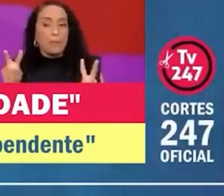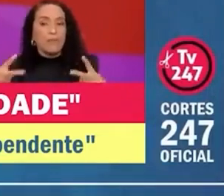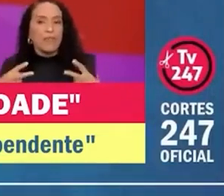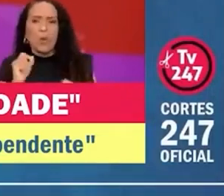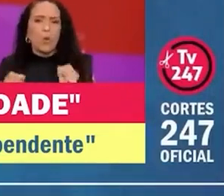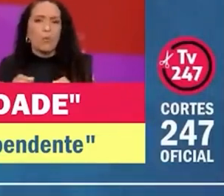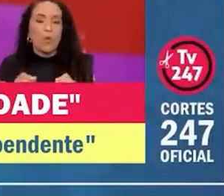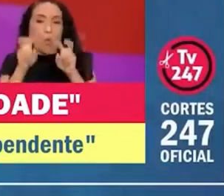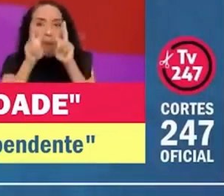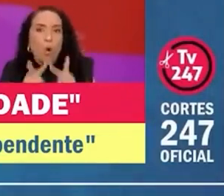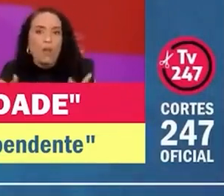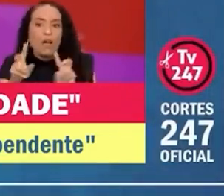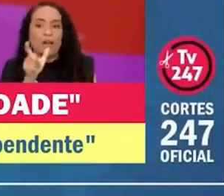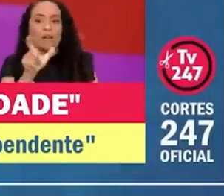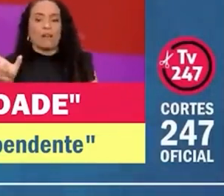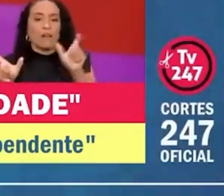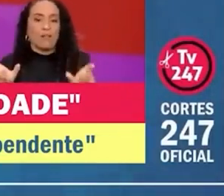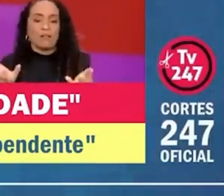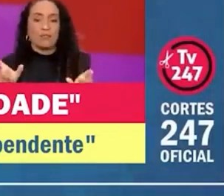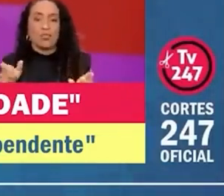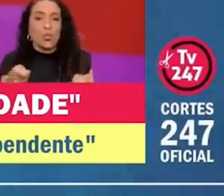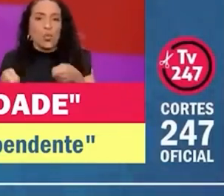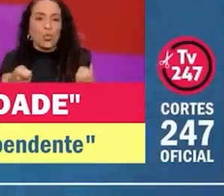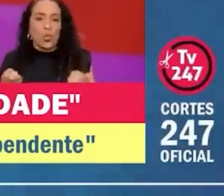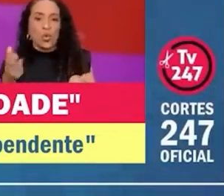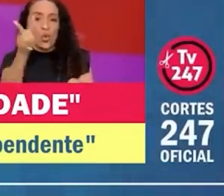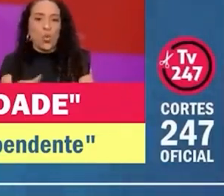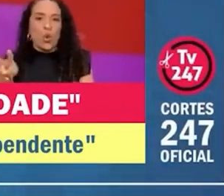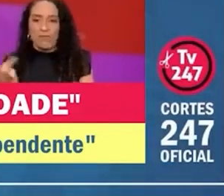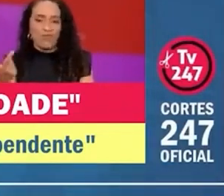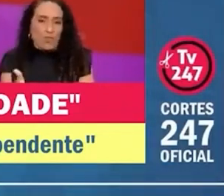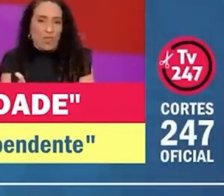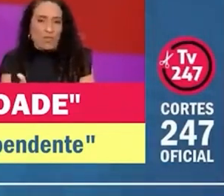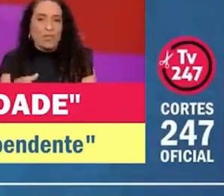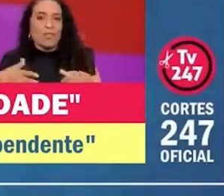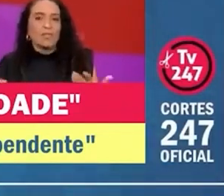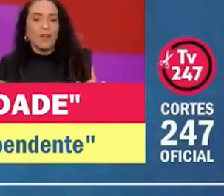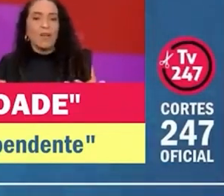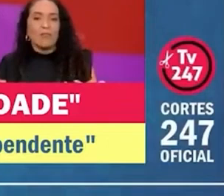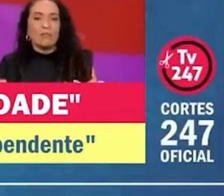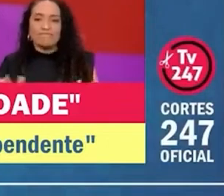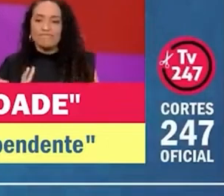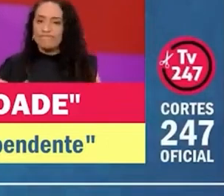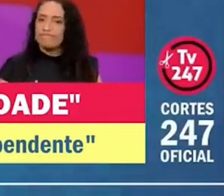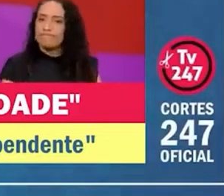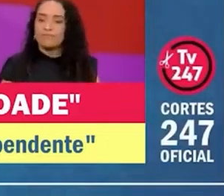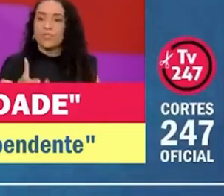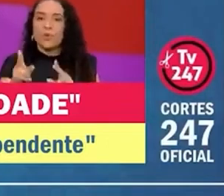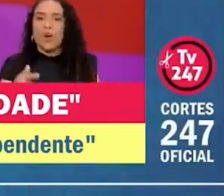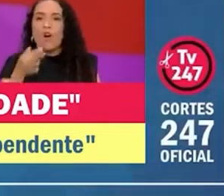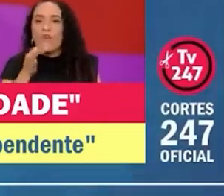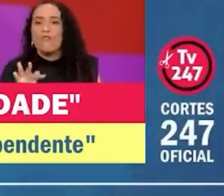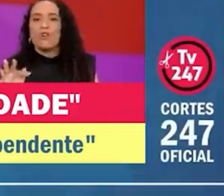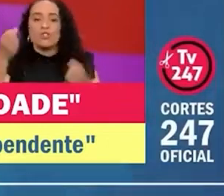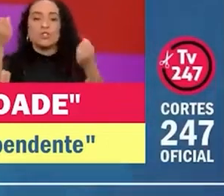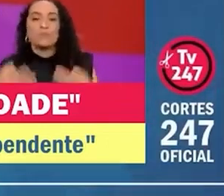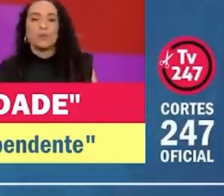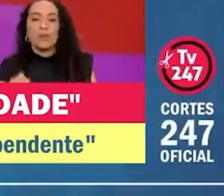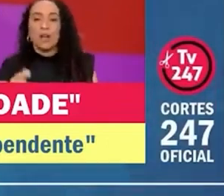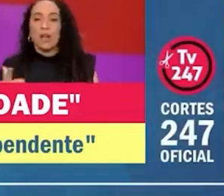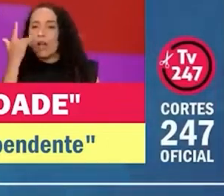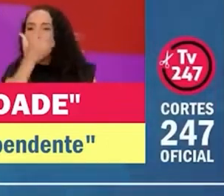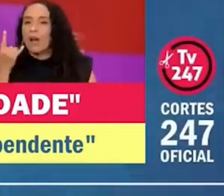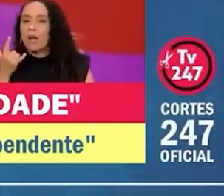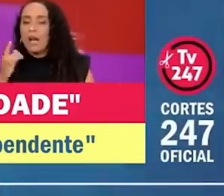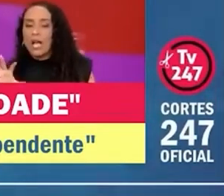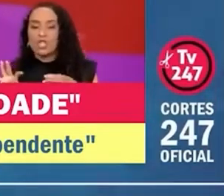do outro e você não tem o controle sobre o olhar do outro, você ininterruptamente, e como Freud dizia, o narcisismo é